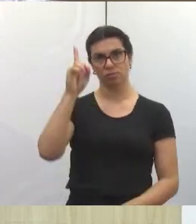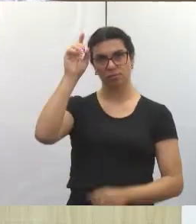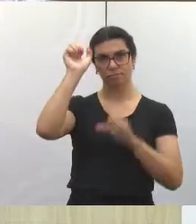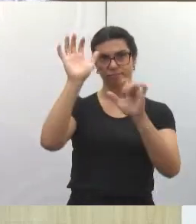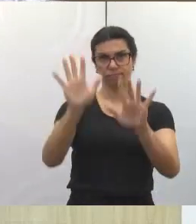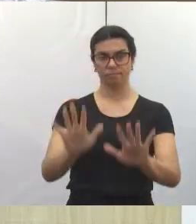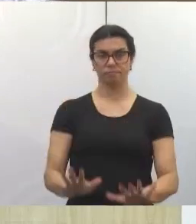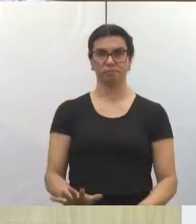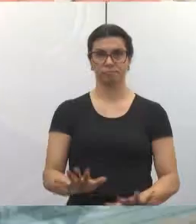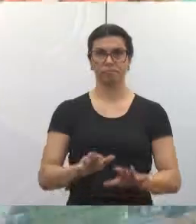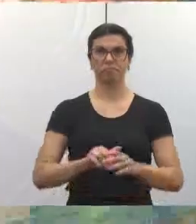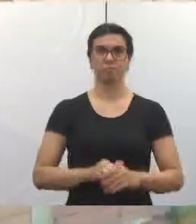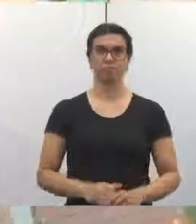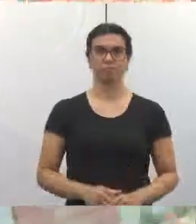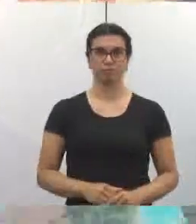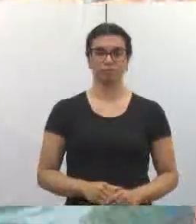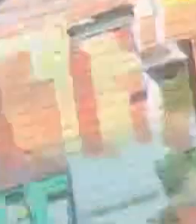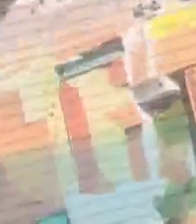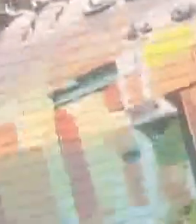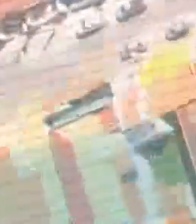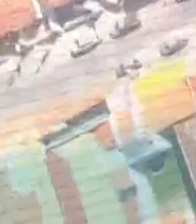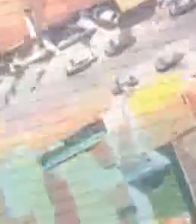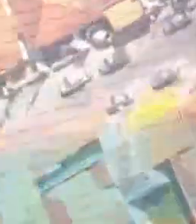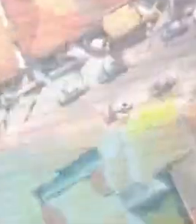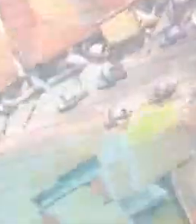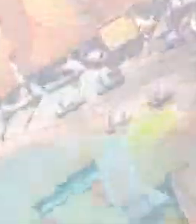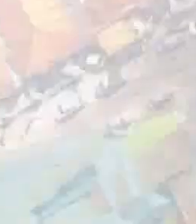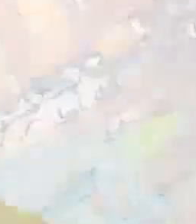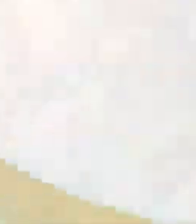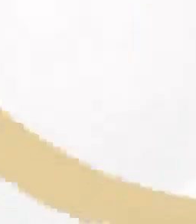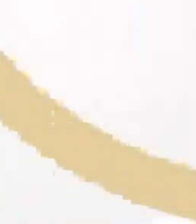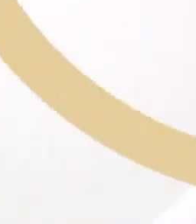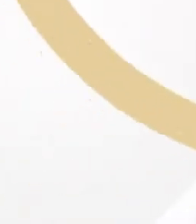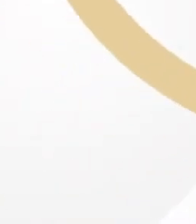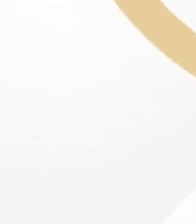abençoe. Boa tarde a todos.